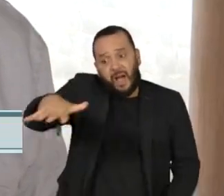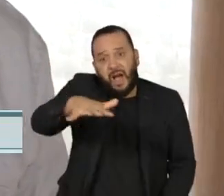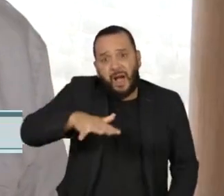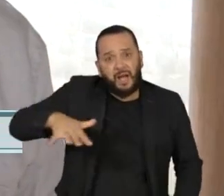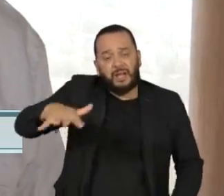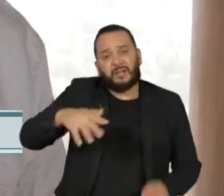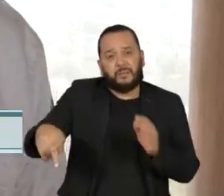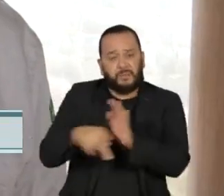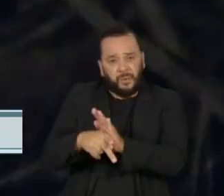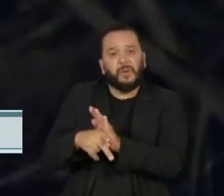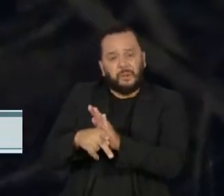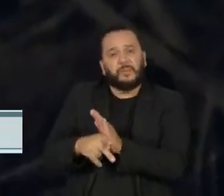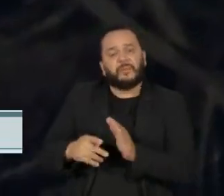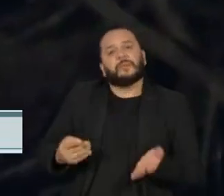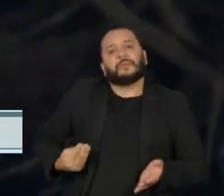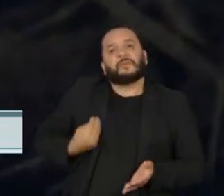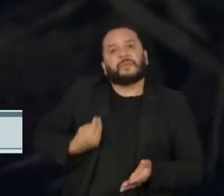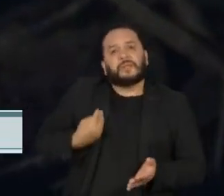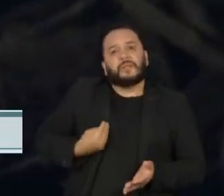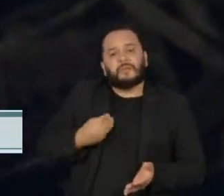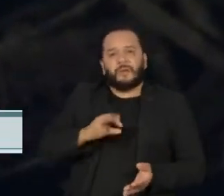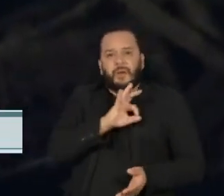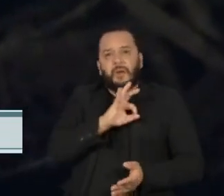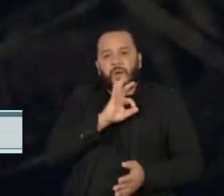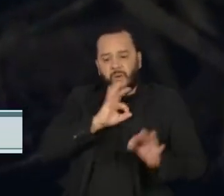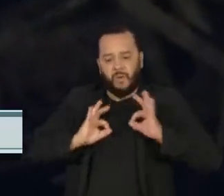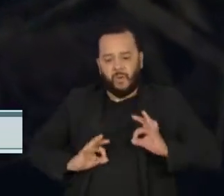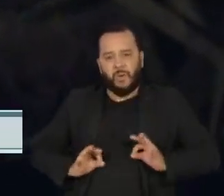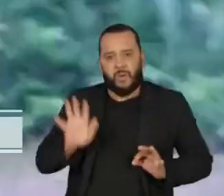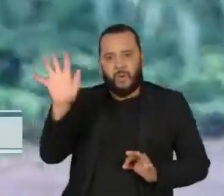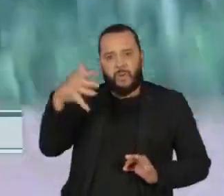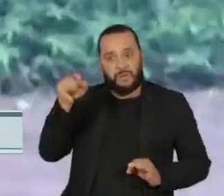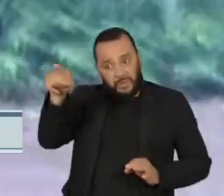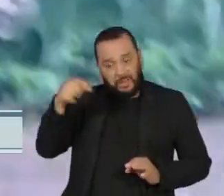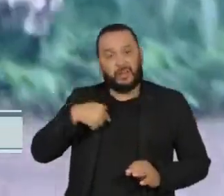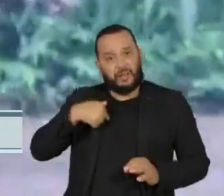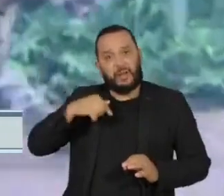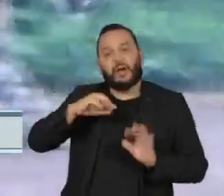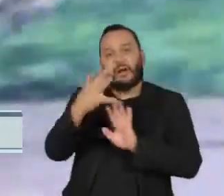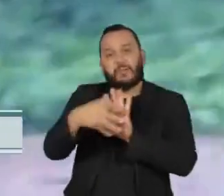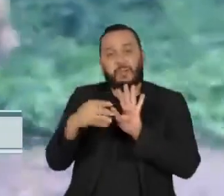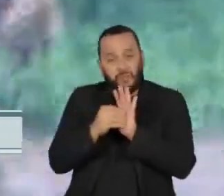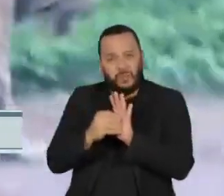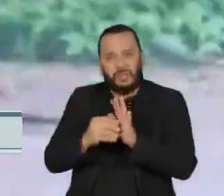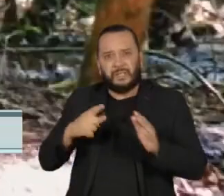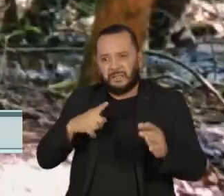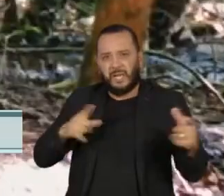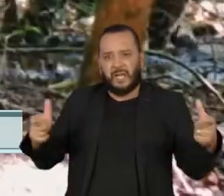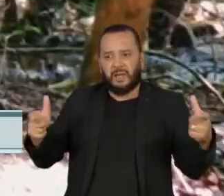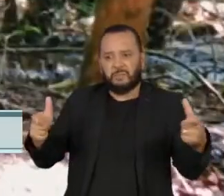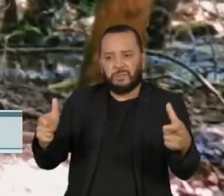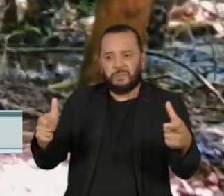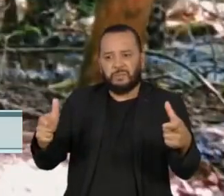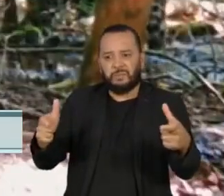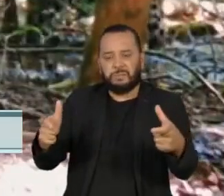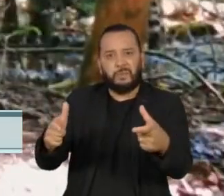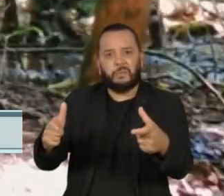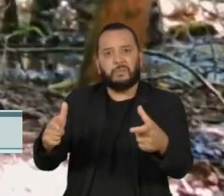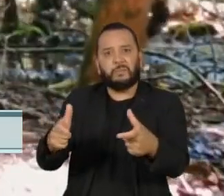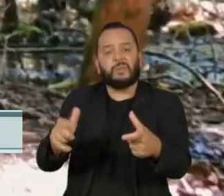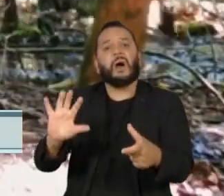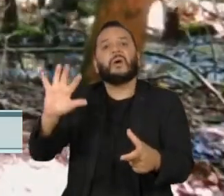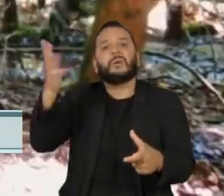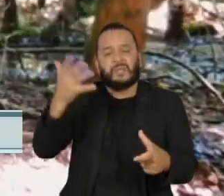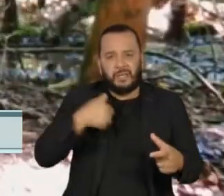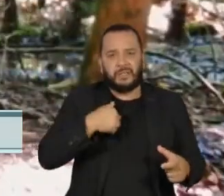pode parecer pouco nesse primeiro momento, mas essa escalada é muito rápida. Então, pode em pouco tempo realmente